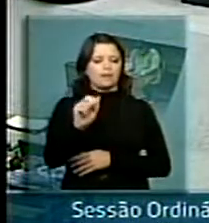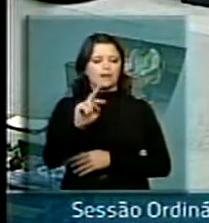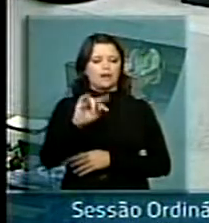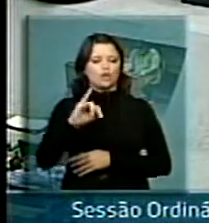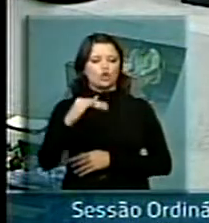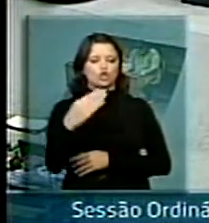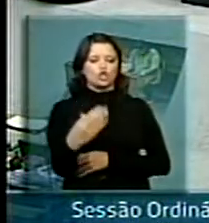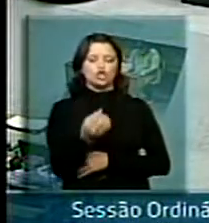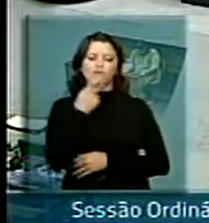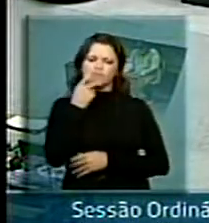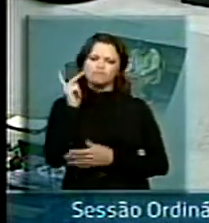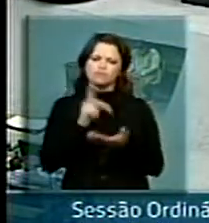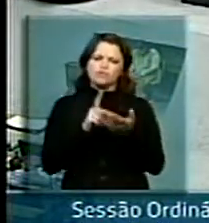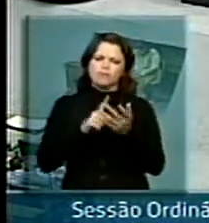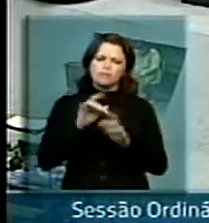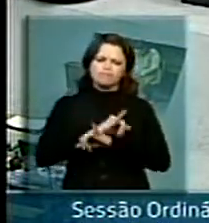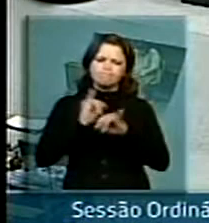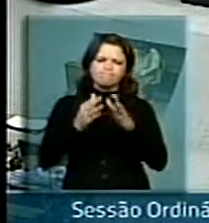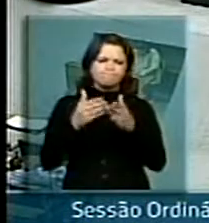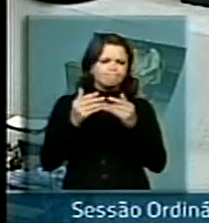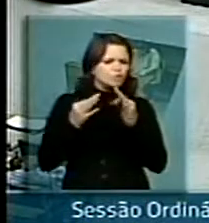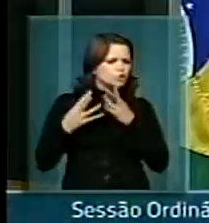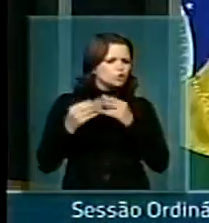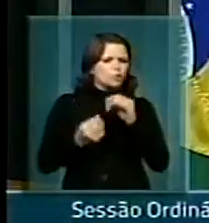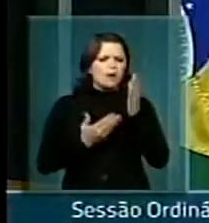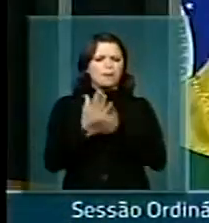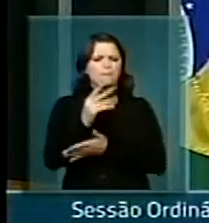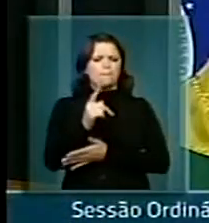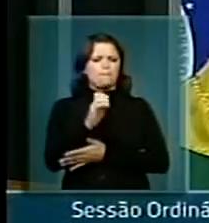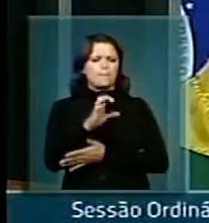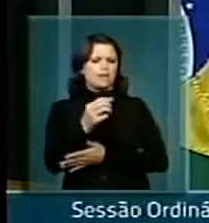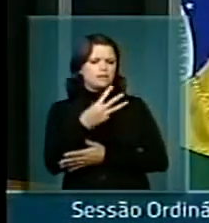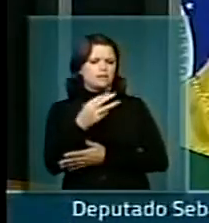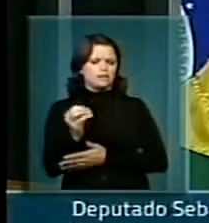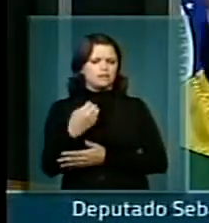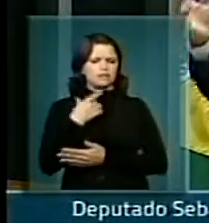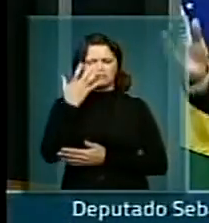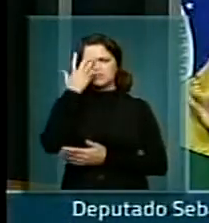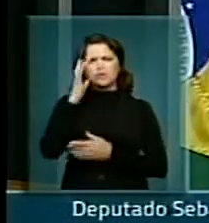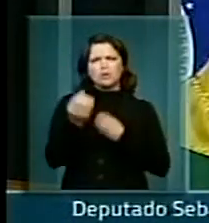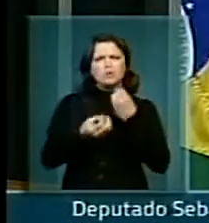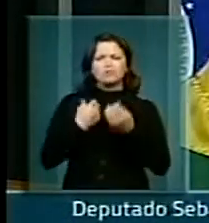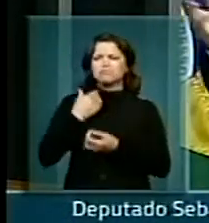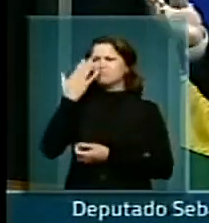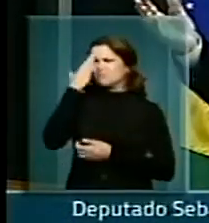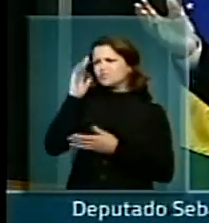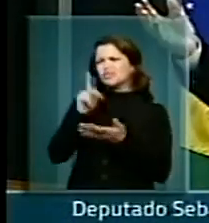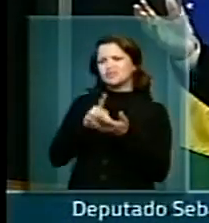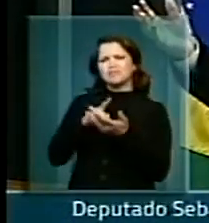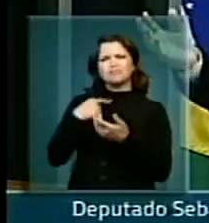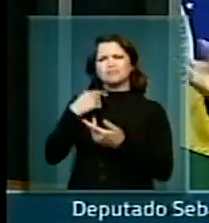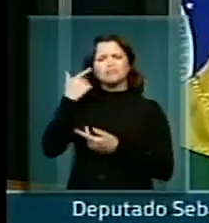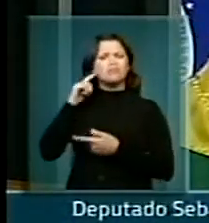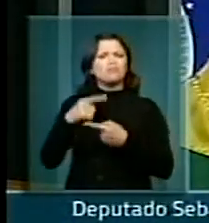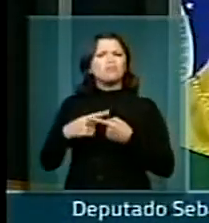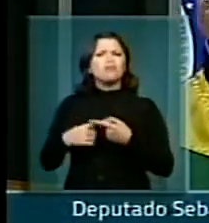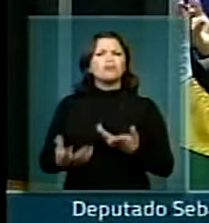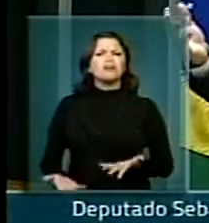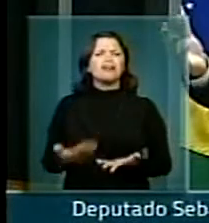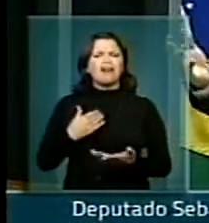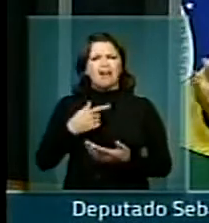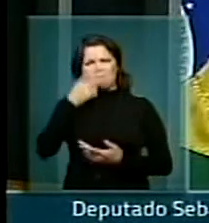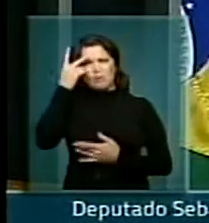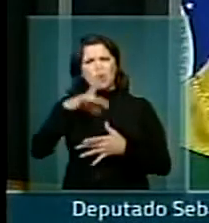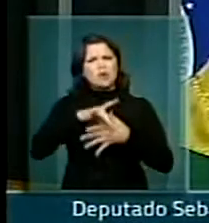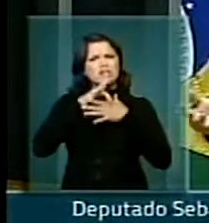fato, a casa clama pela aprovação da PEC 300. Eu não sei, ainda não entendi por que os líderes estão